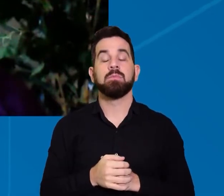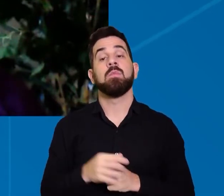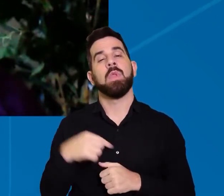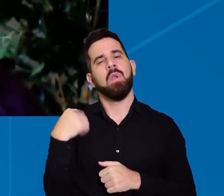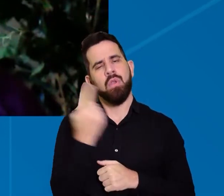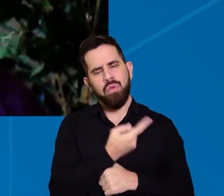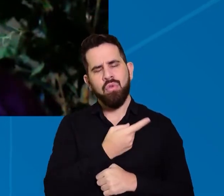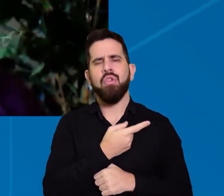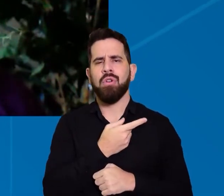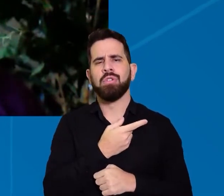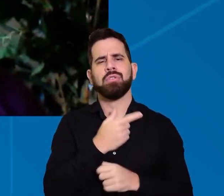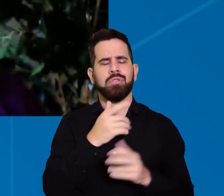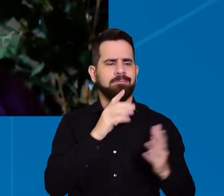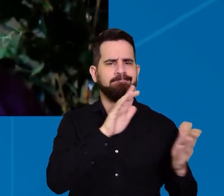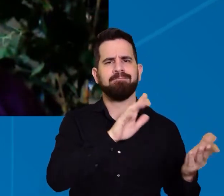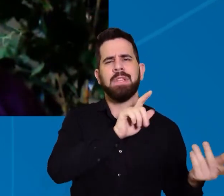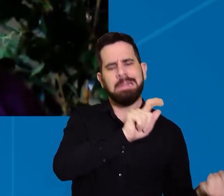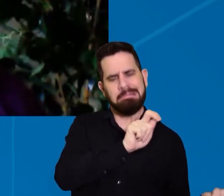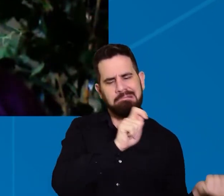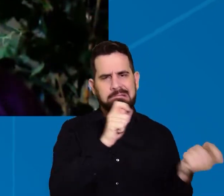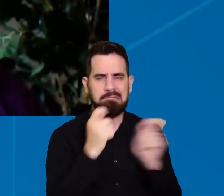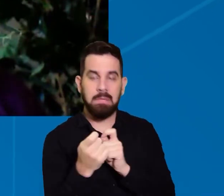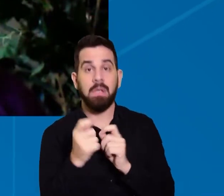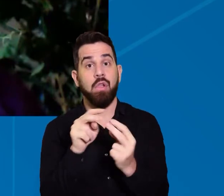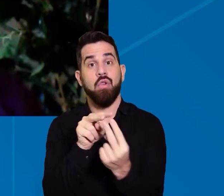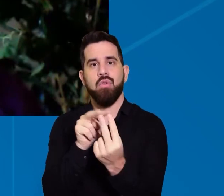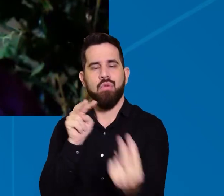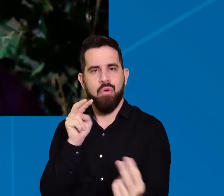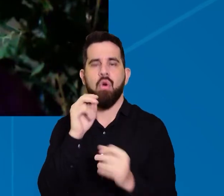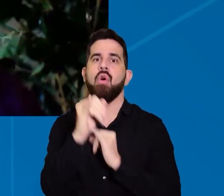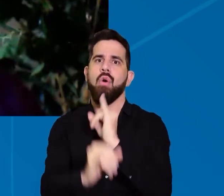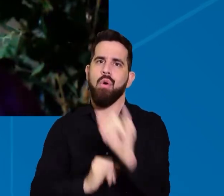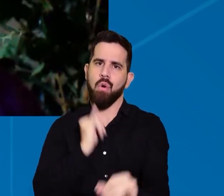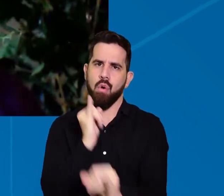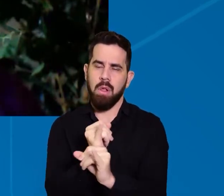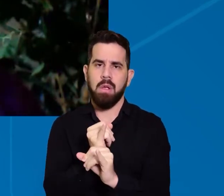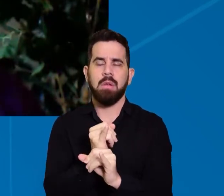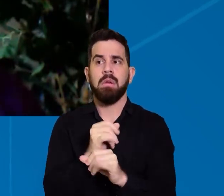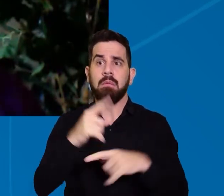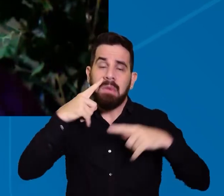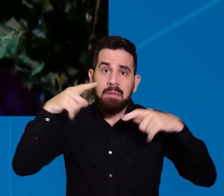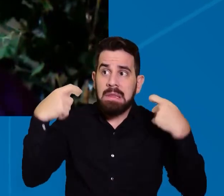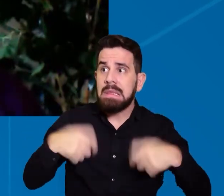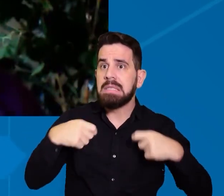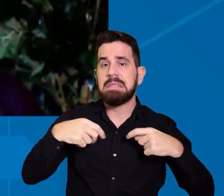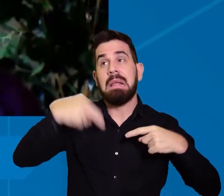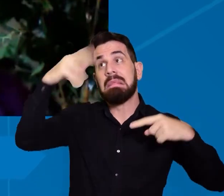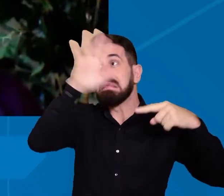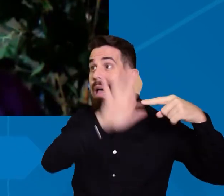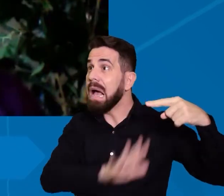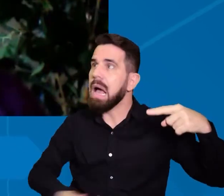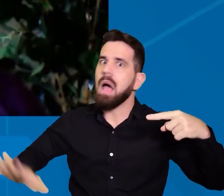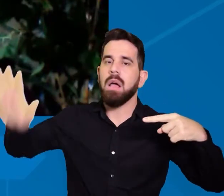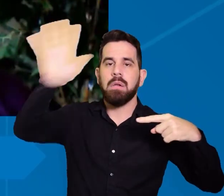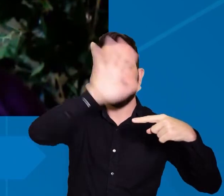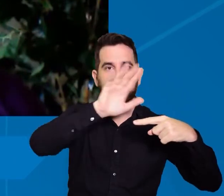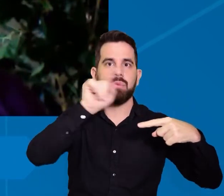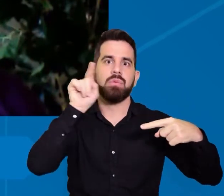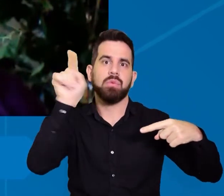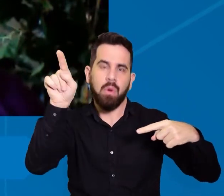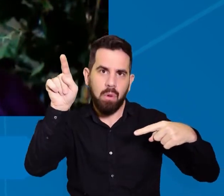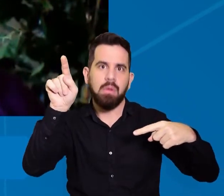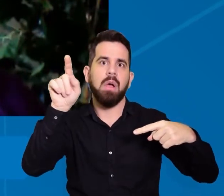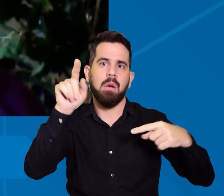online e também devido à necessidade nacional até de provas para a entrada em